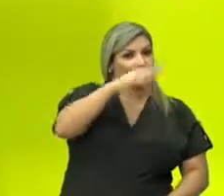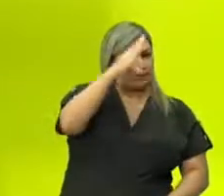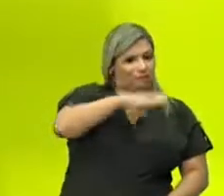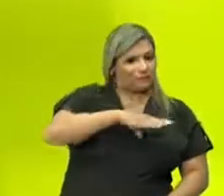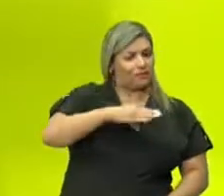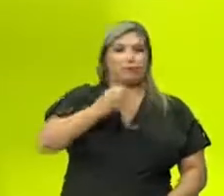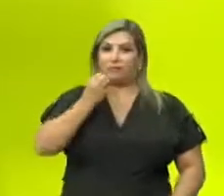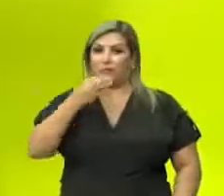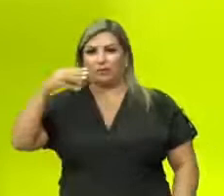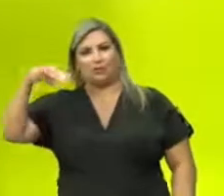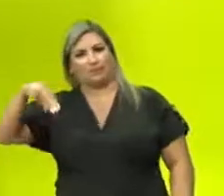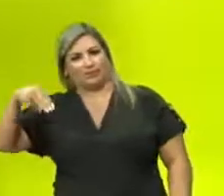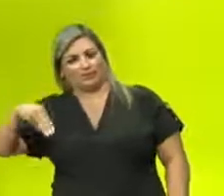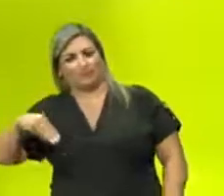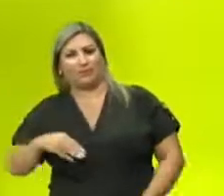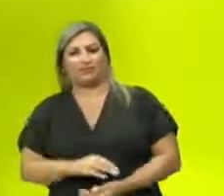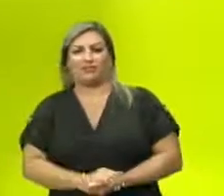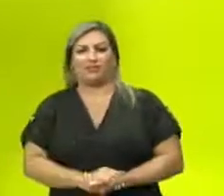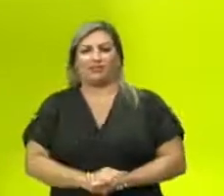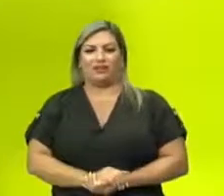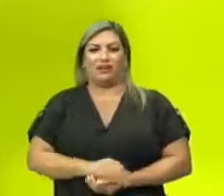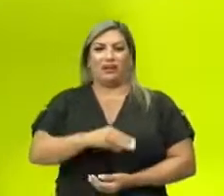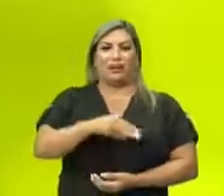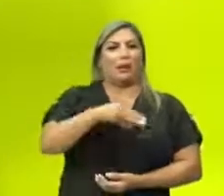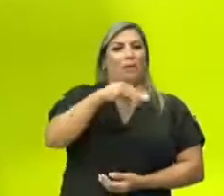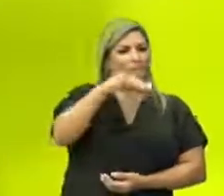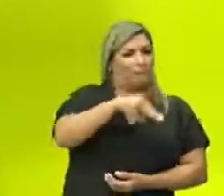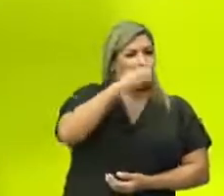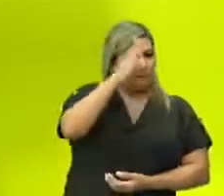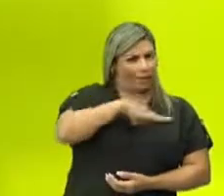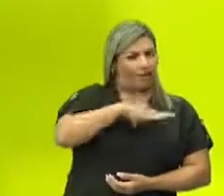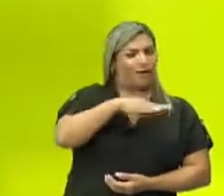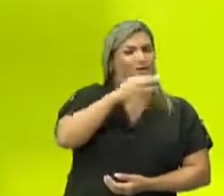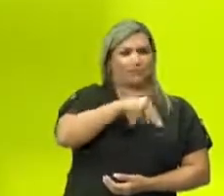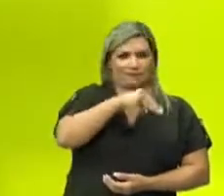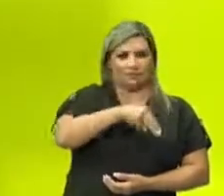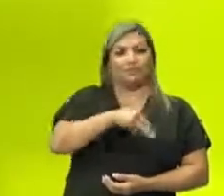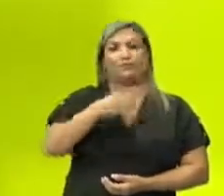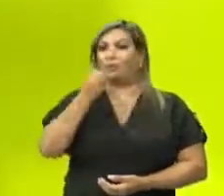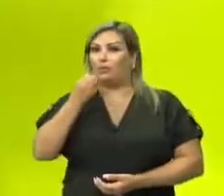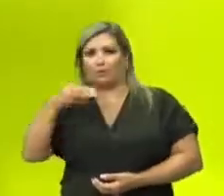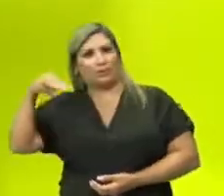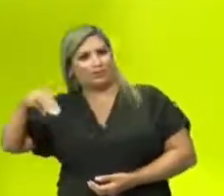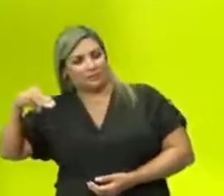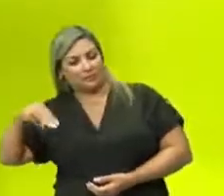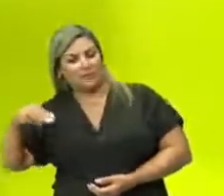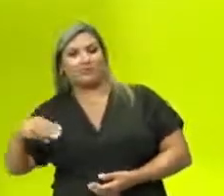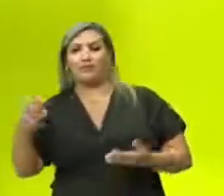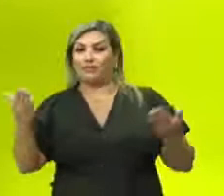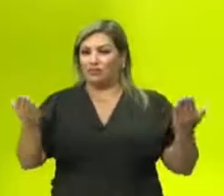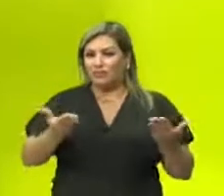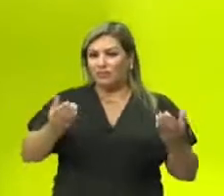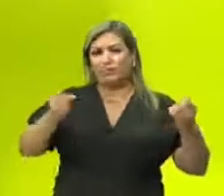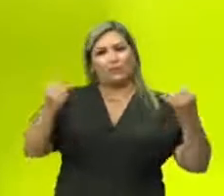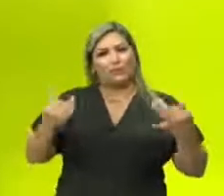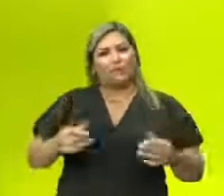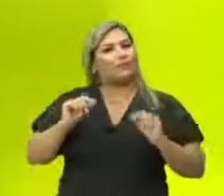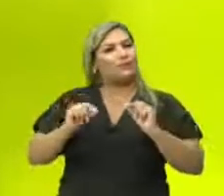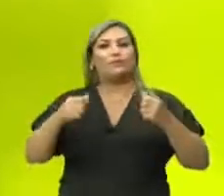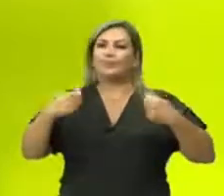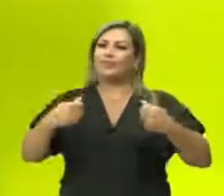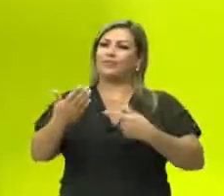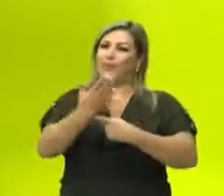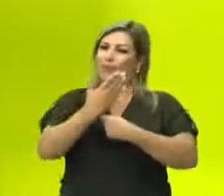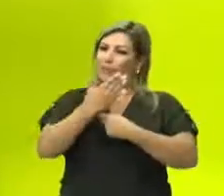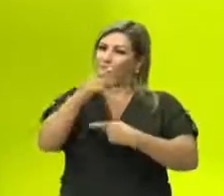temática. Nem vou completar, amar na boa temática. Isso, isso que eu falo, eu preciso da